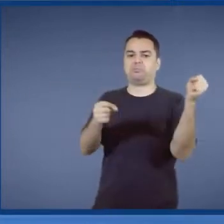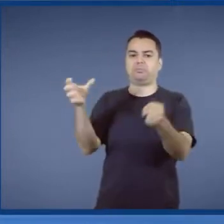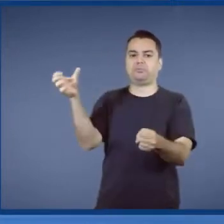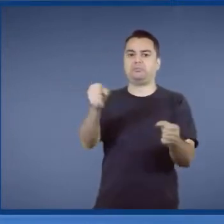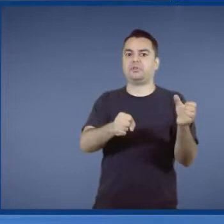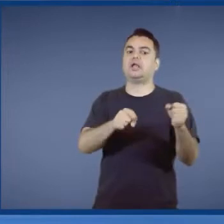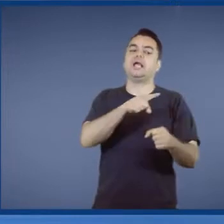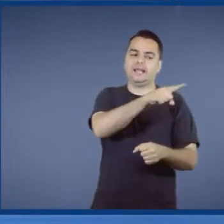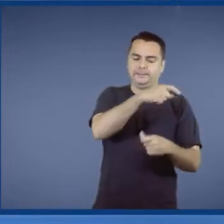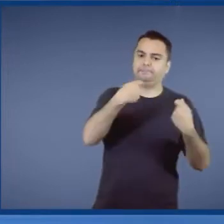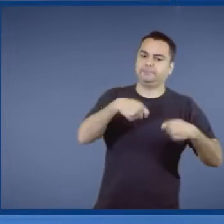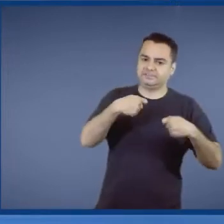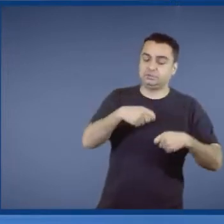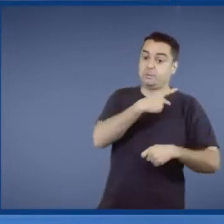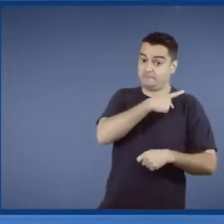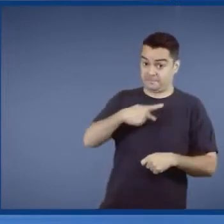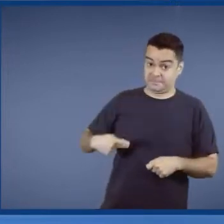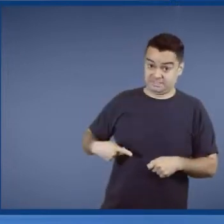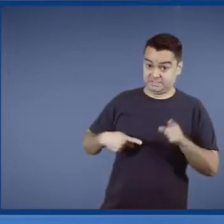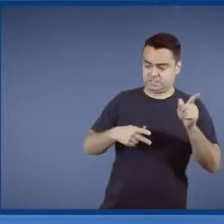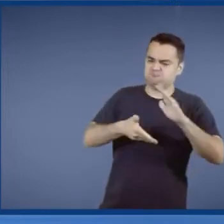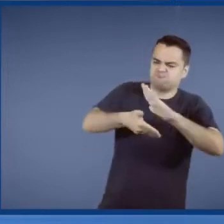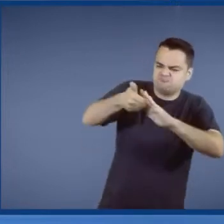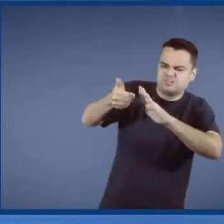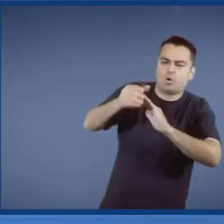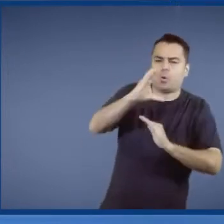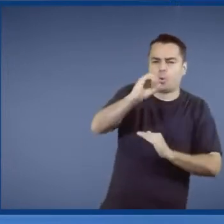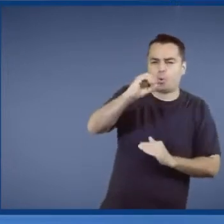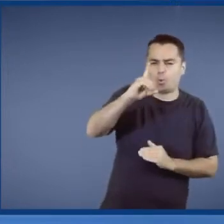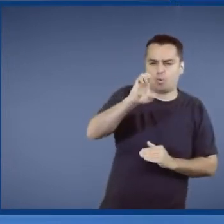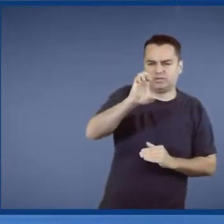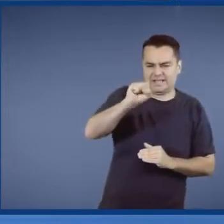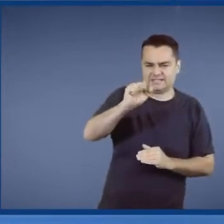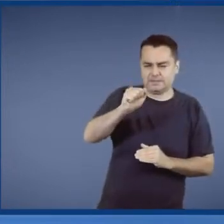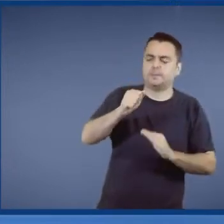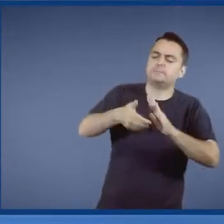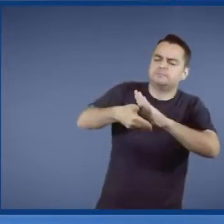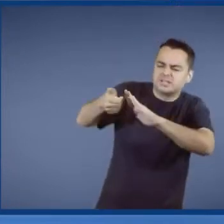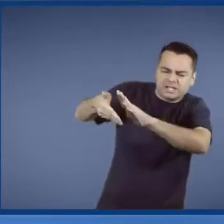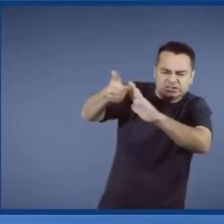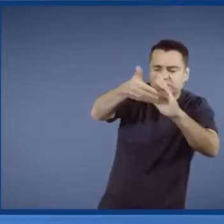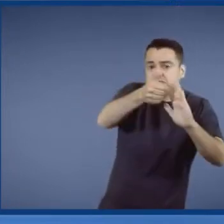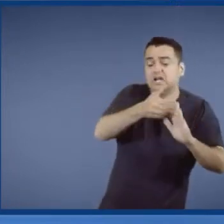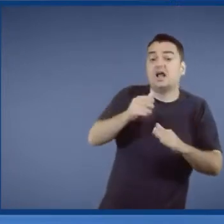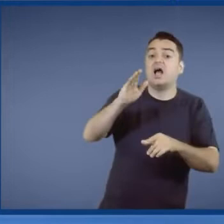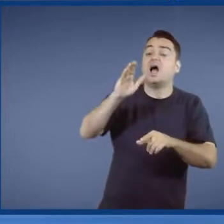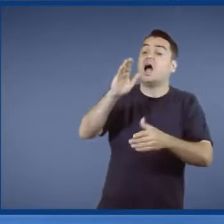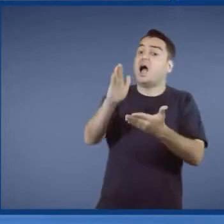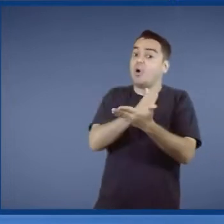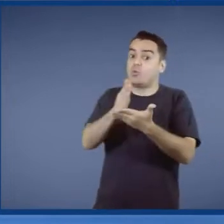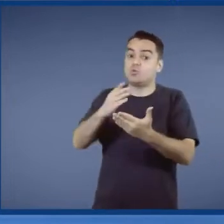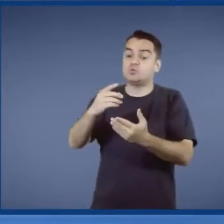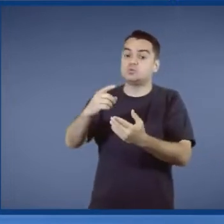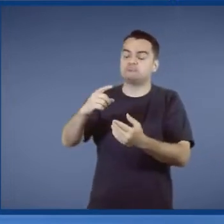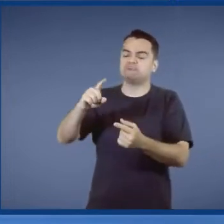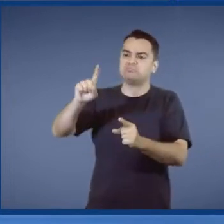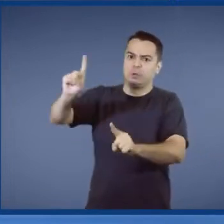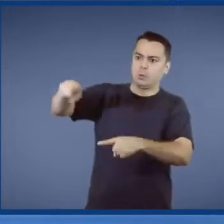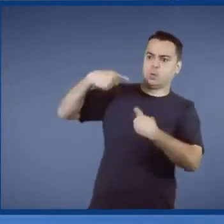suportar as pressões. Ele teve que ser corajoso. Ele teve que suportar as ameaças. Ele teve que ter fortaleza.